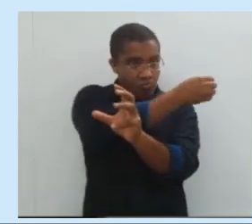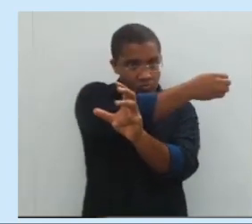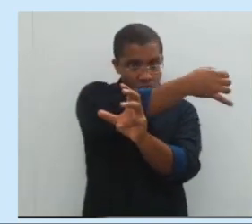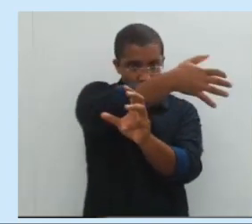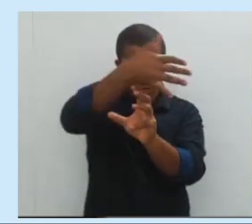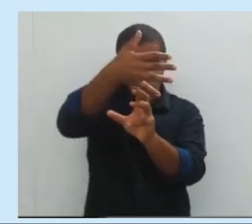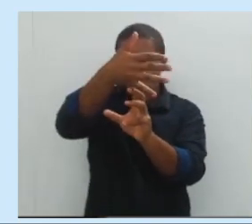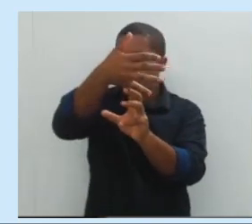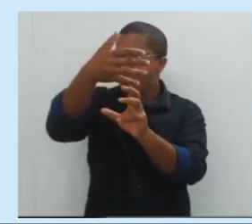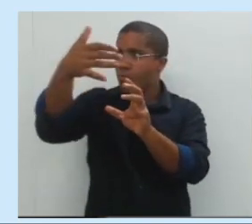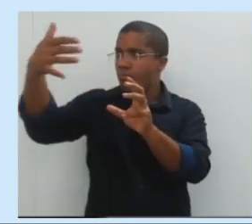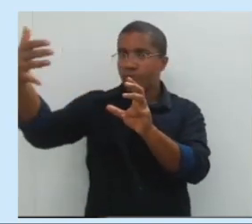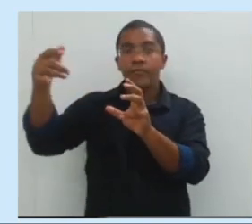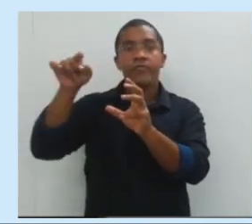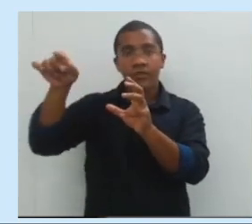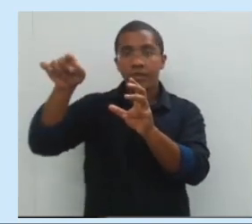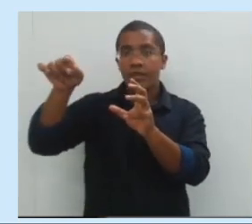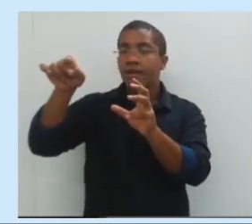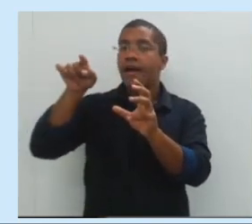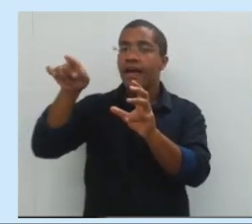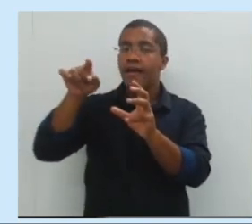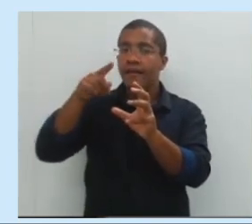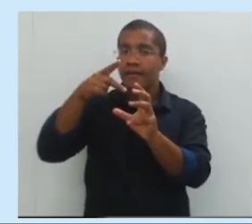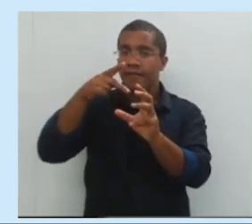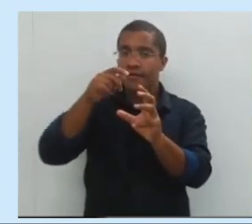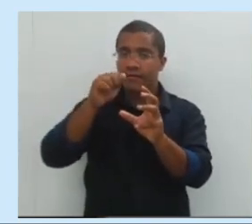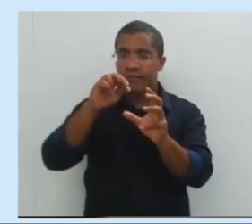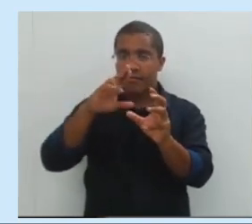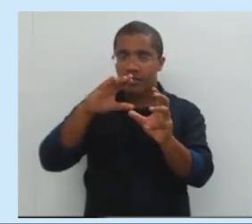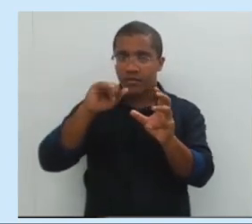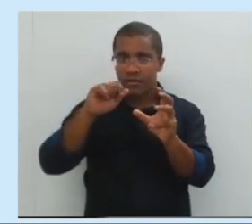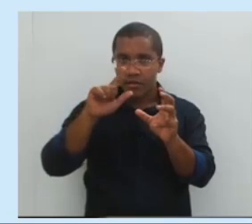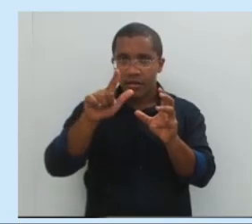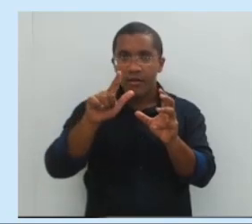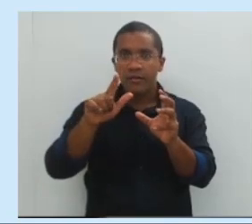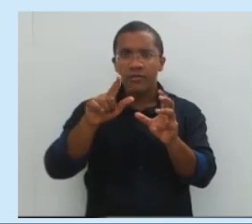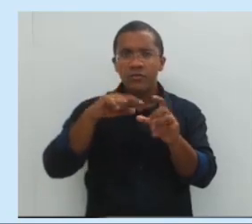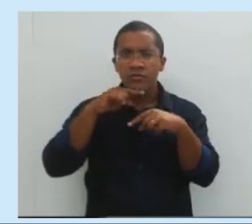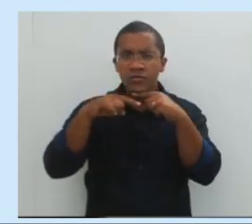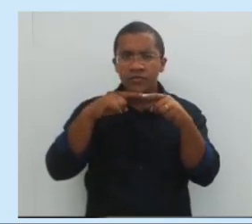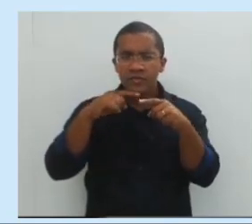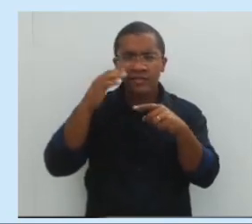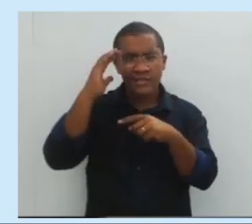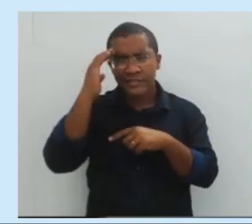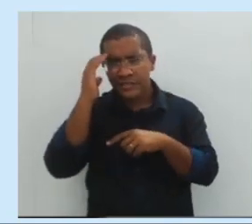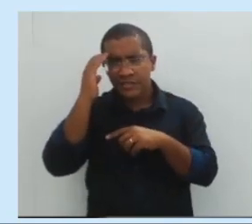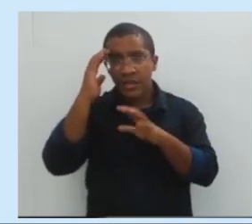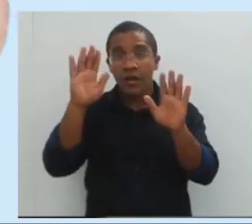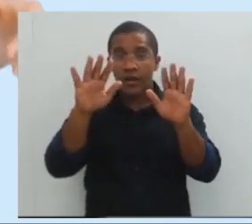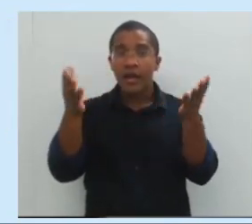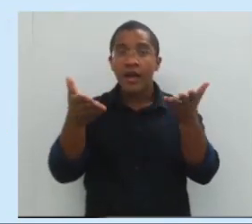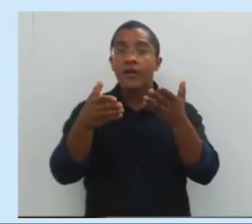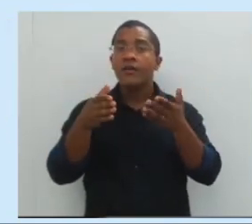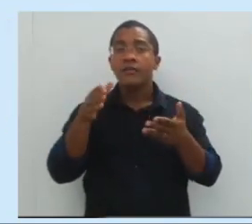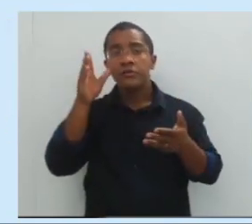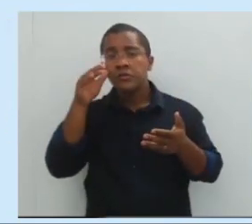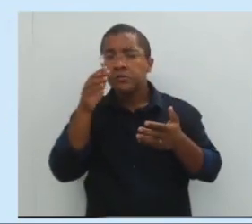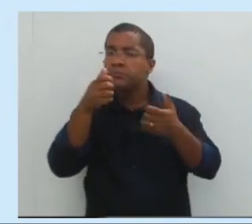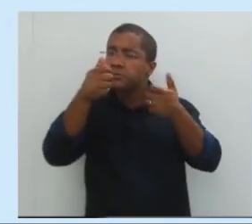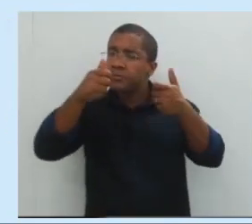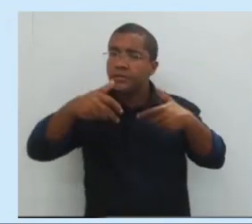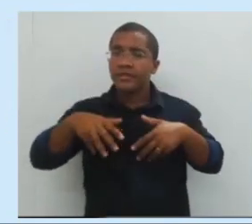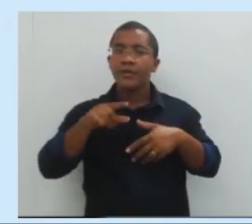Dúvidas? Acho que não, hein? Vamos lá. Dantas trouxe algumas curiosidades. Quais são as